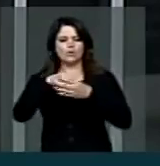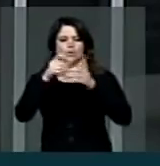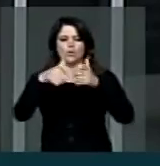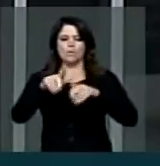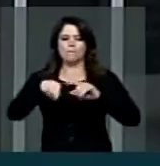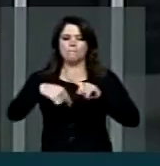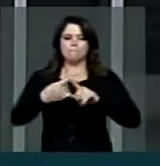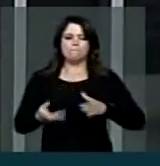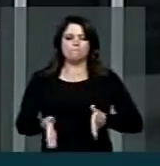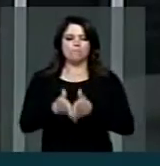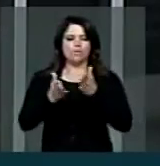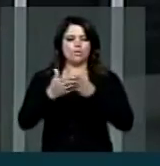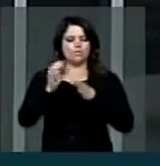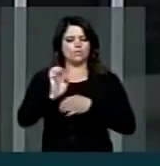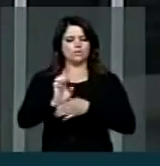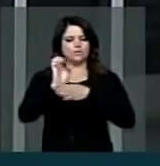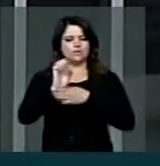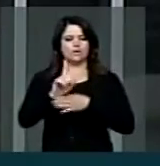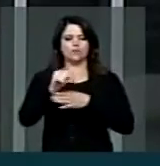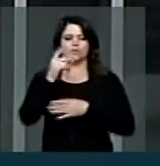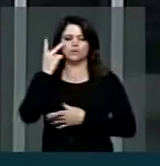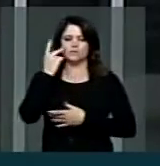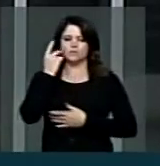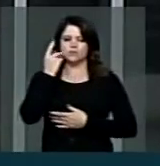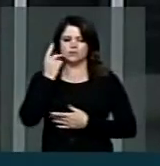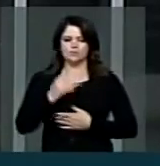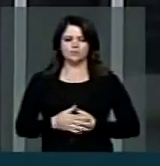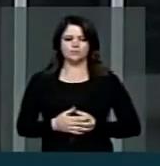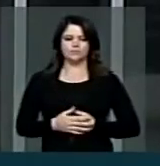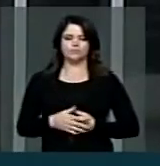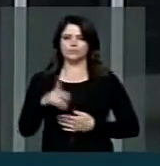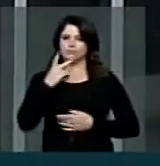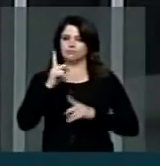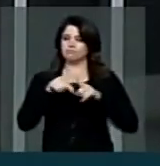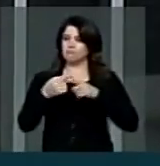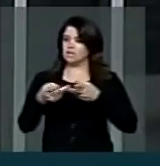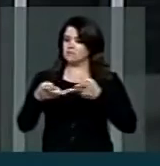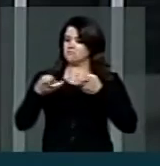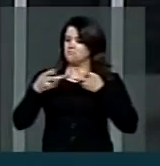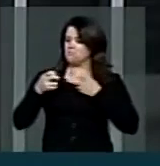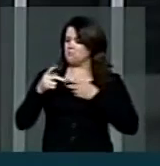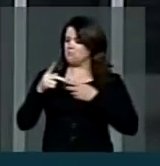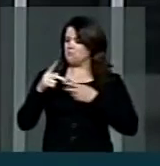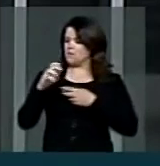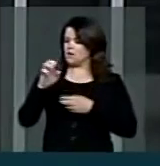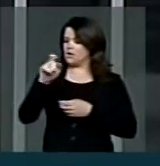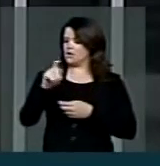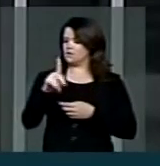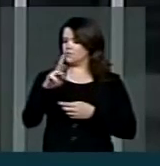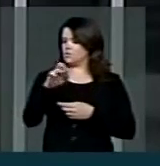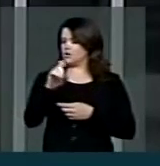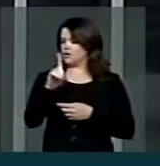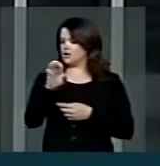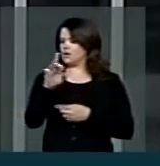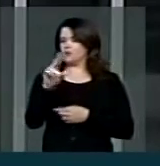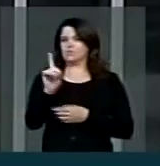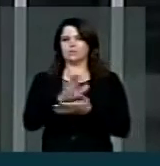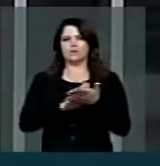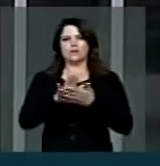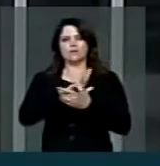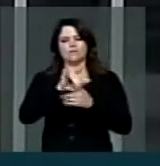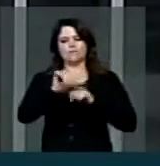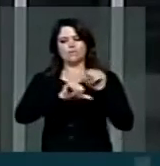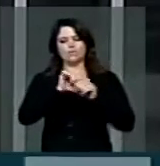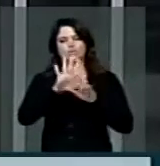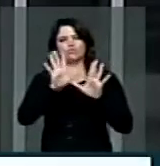mais pobres do meu Estado, do Estado do Ceará, que, se explorado, já teria modificado o perfil